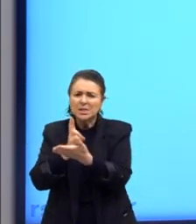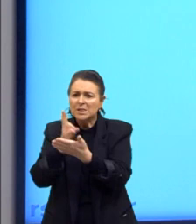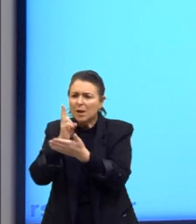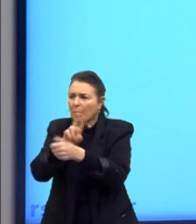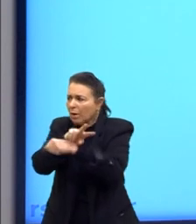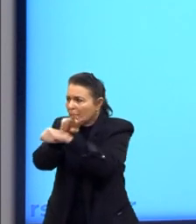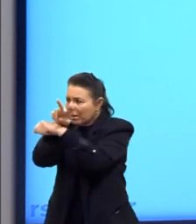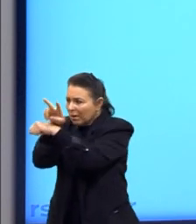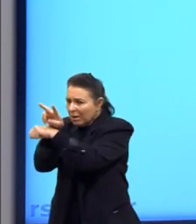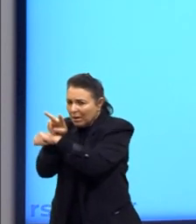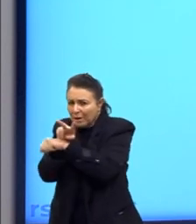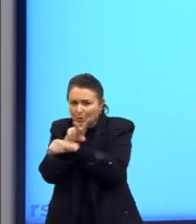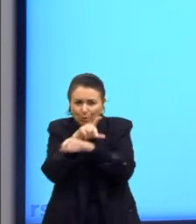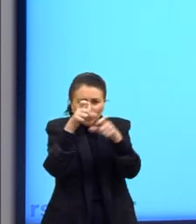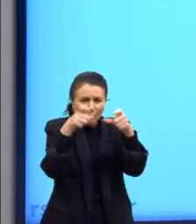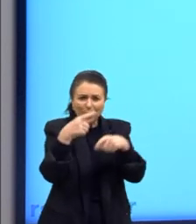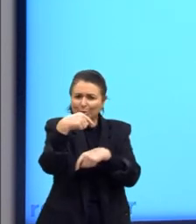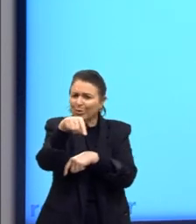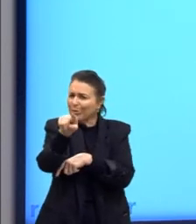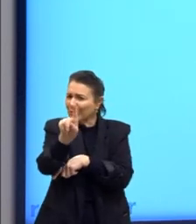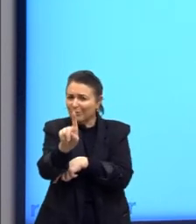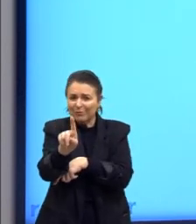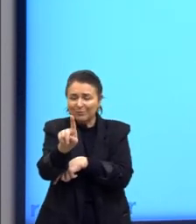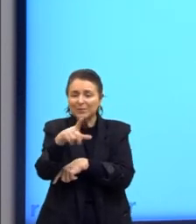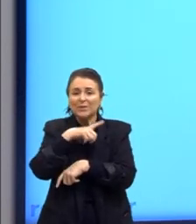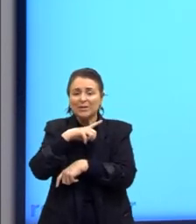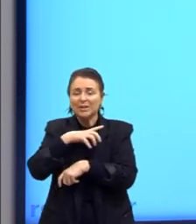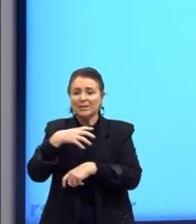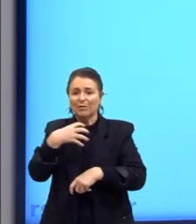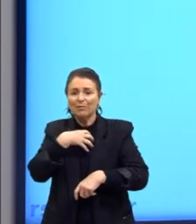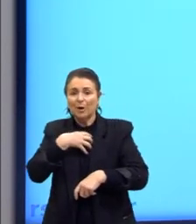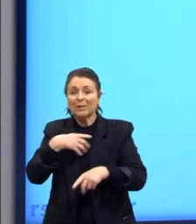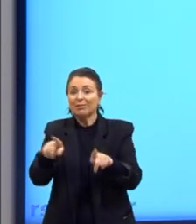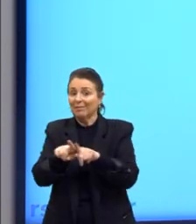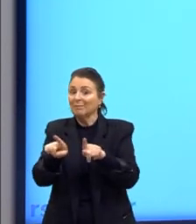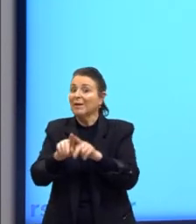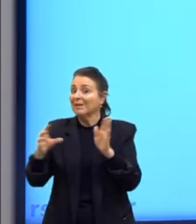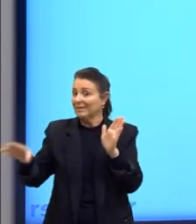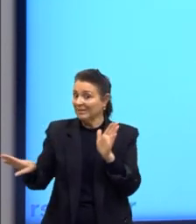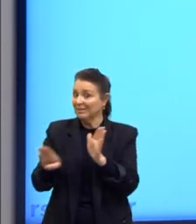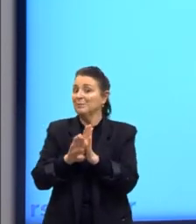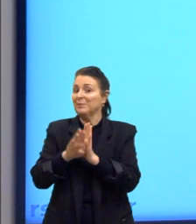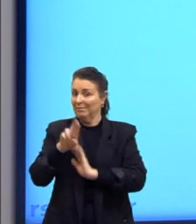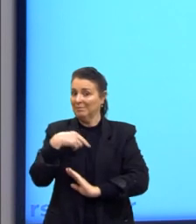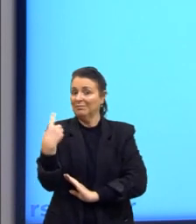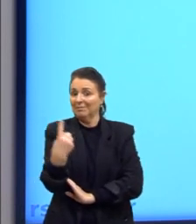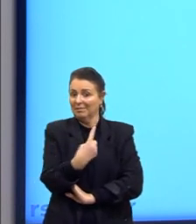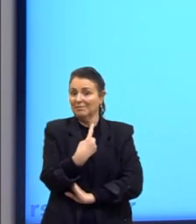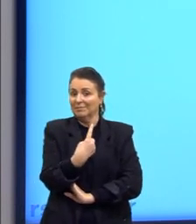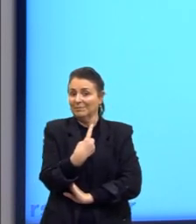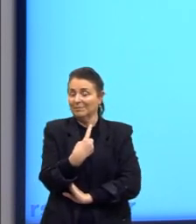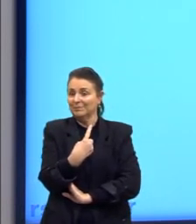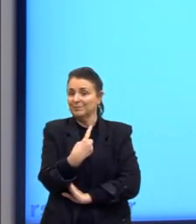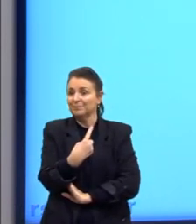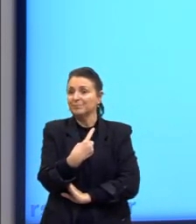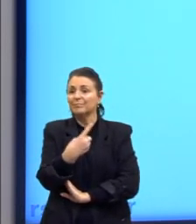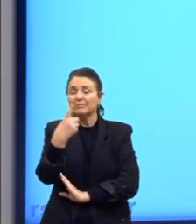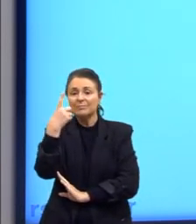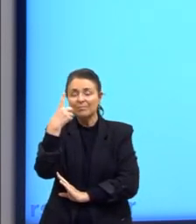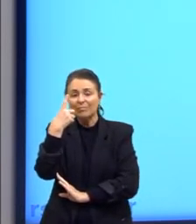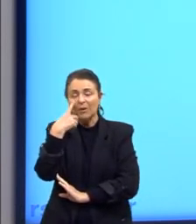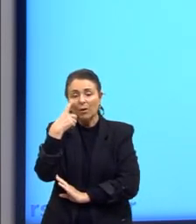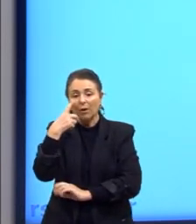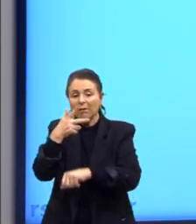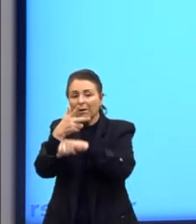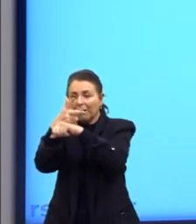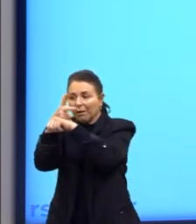outras formas também. Nós vamos ver que essas formas também nos limitam, vamos ver na sequência. Então, olha só, esse sistema de